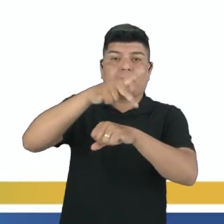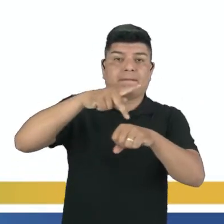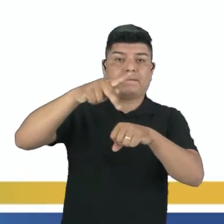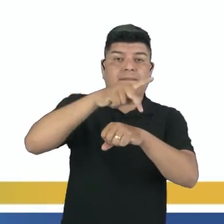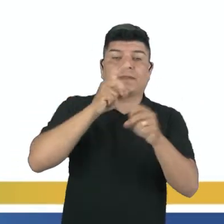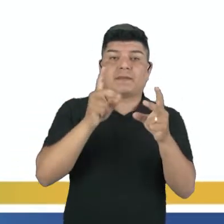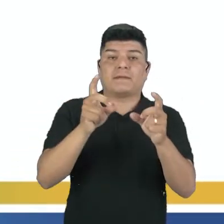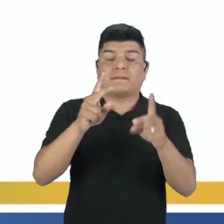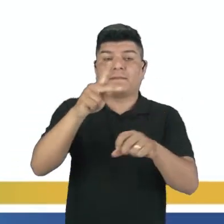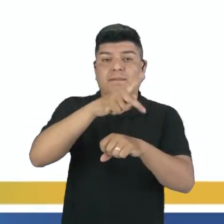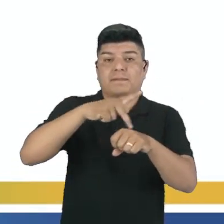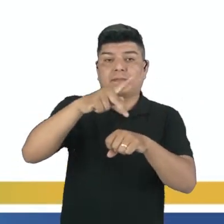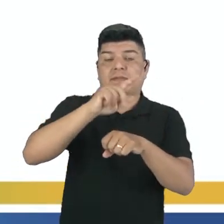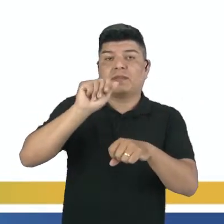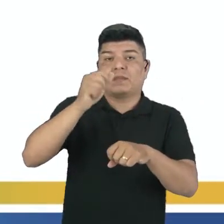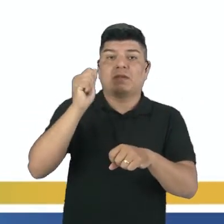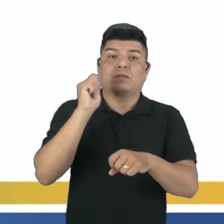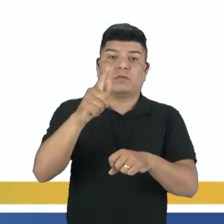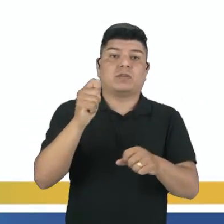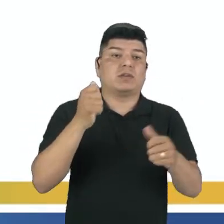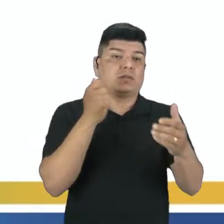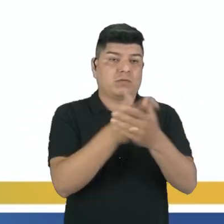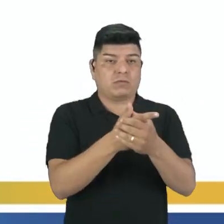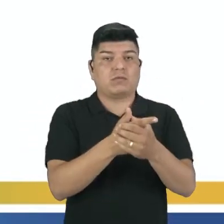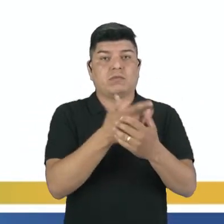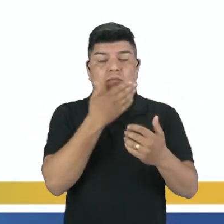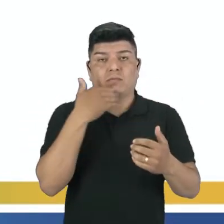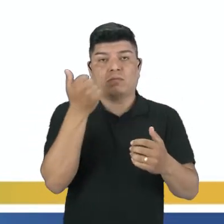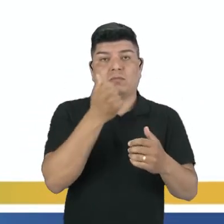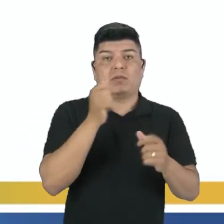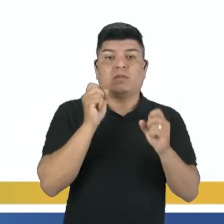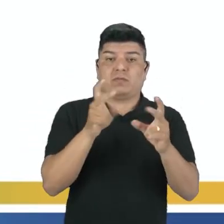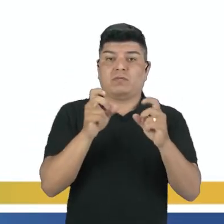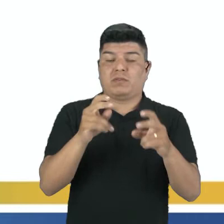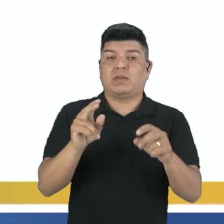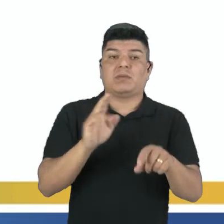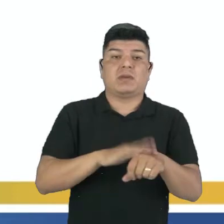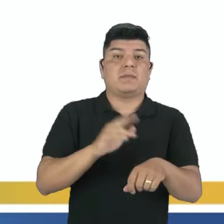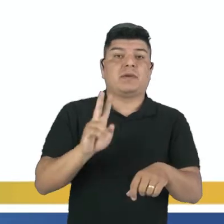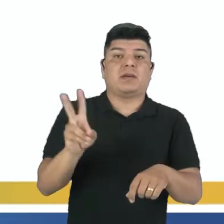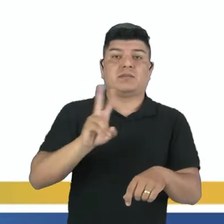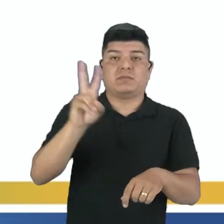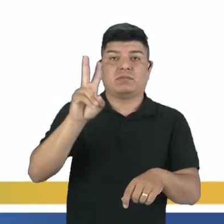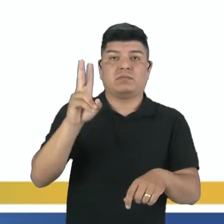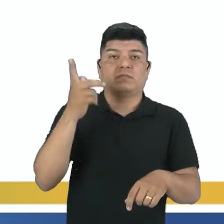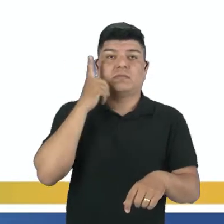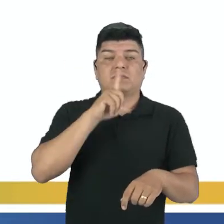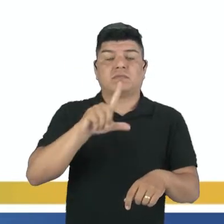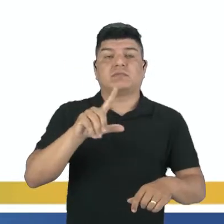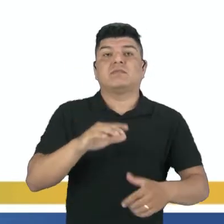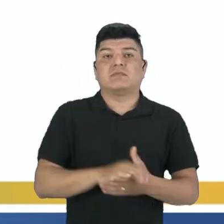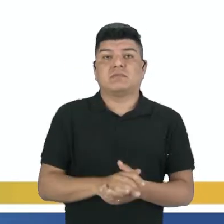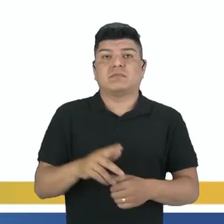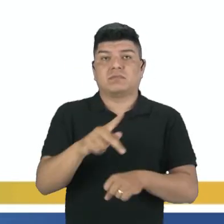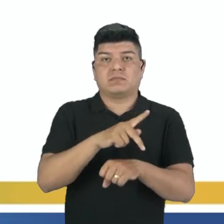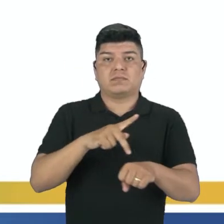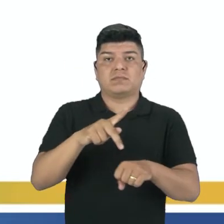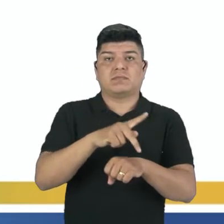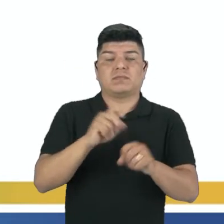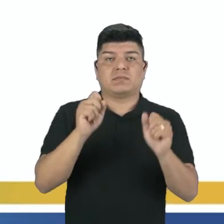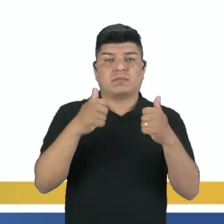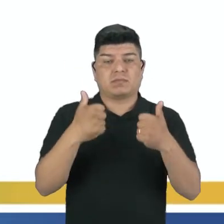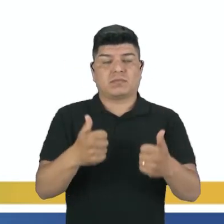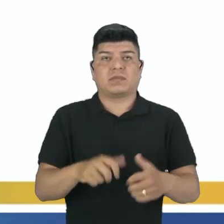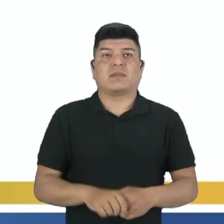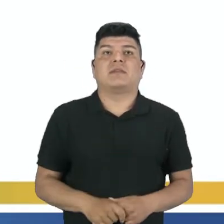é melhor vender do que comprar. Um produto que sai do seu país, ele é mais valorizado, né? Ele traz ganhos para aquele país, tá